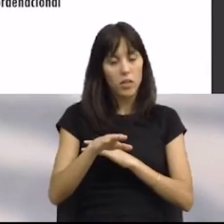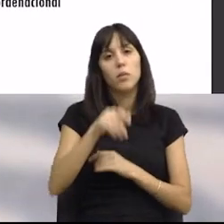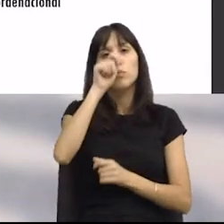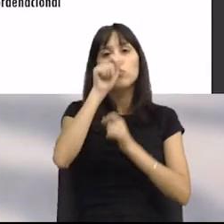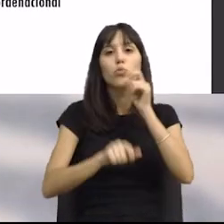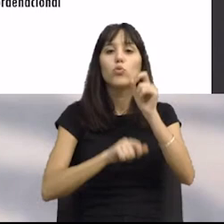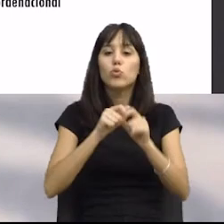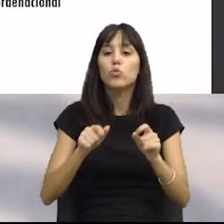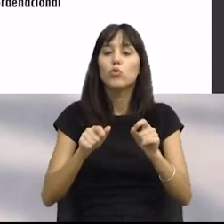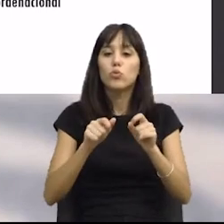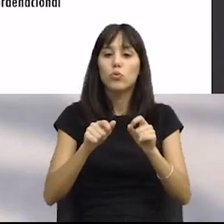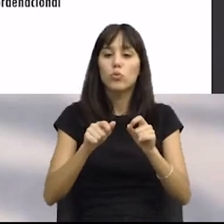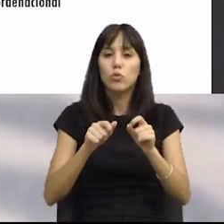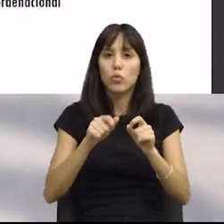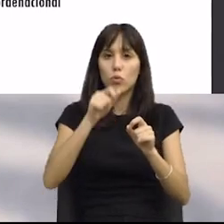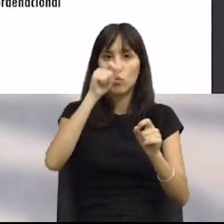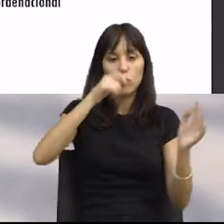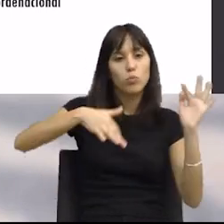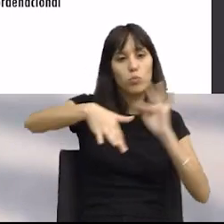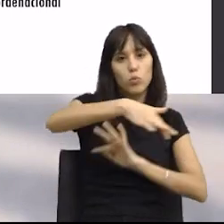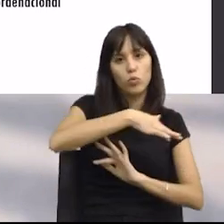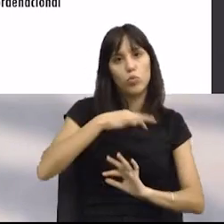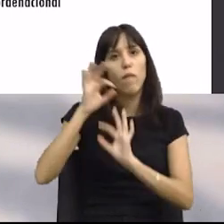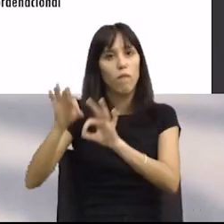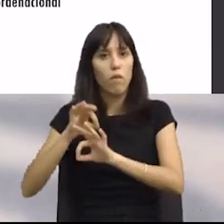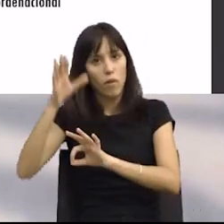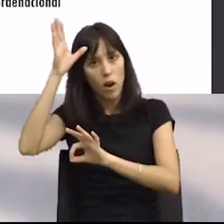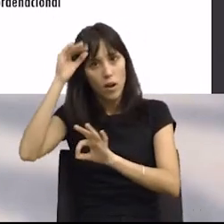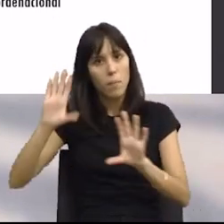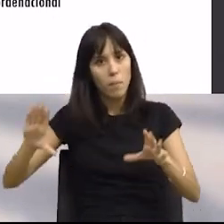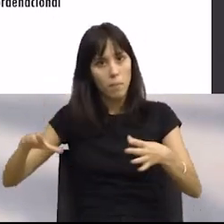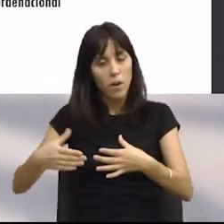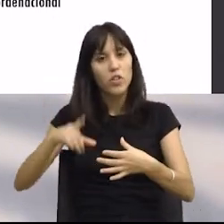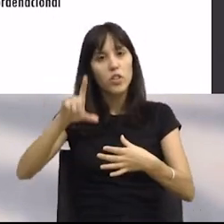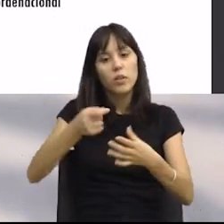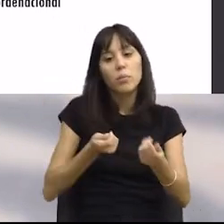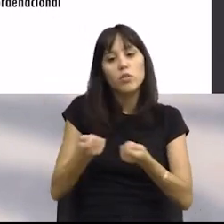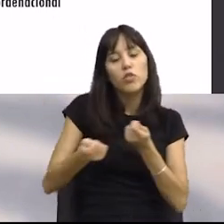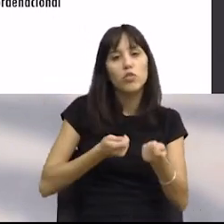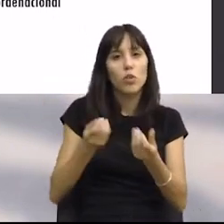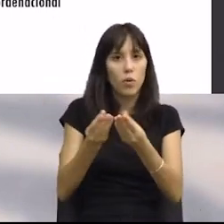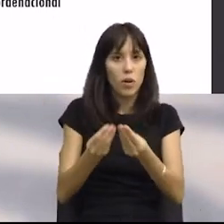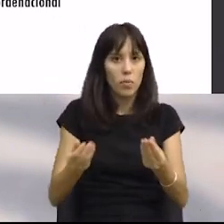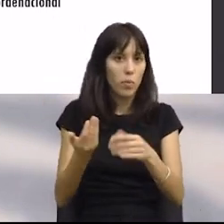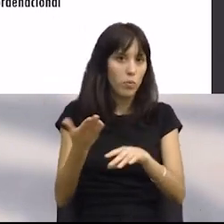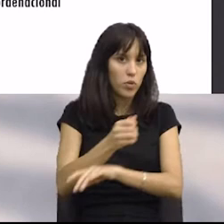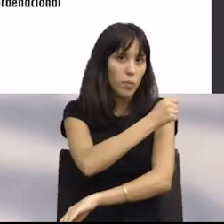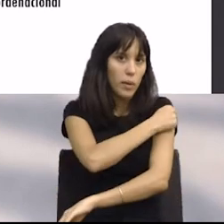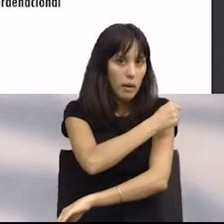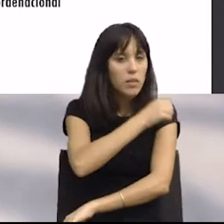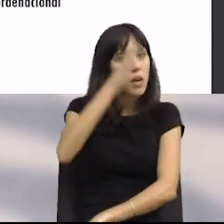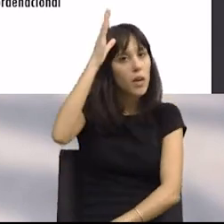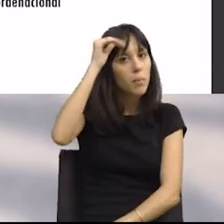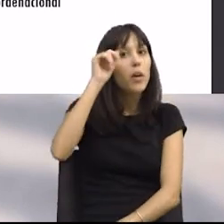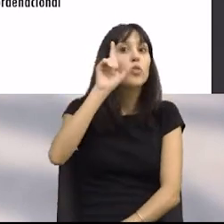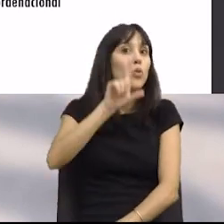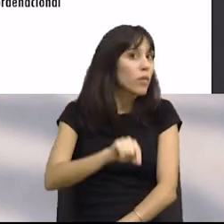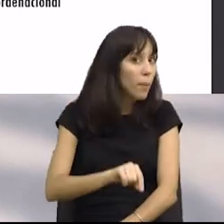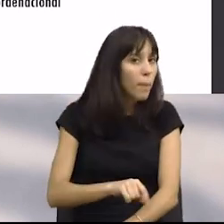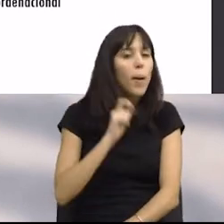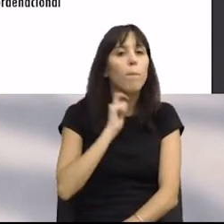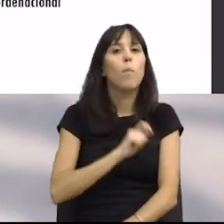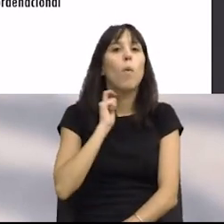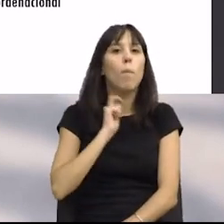das populações de animais asilvestrados, a gestão dos equipamentos, como a casa dos animais ou os pombais contraceptivos,